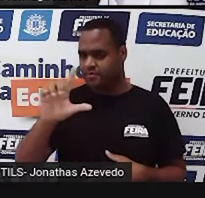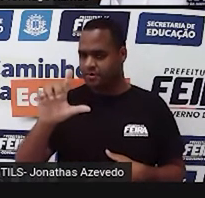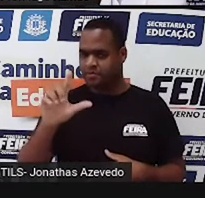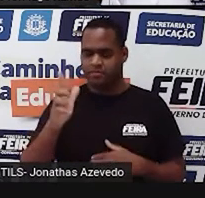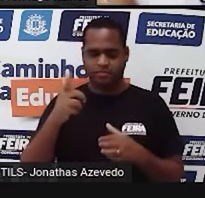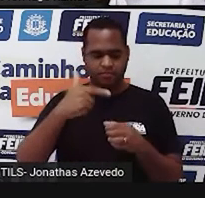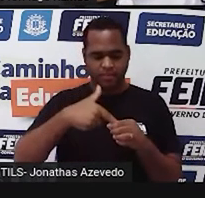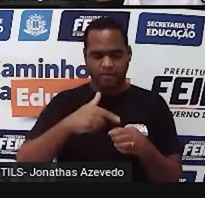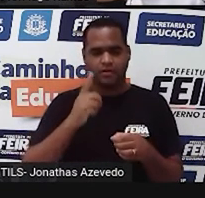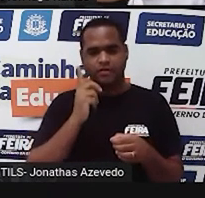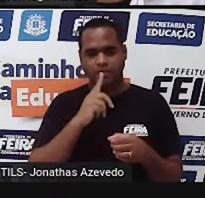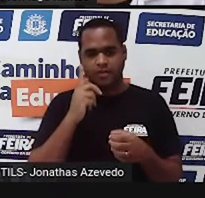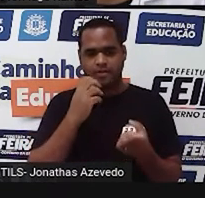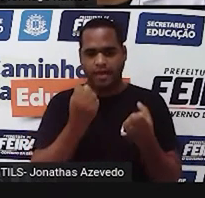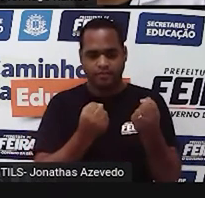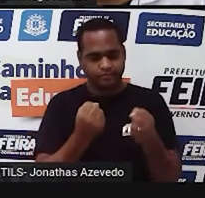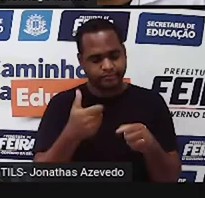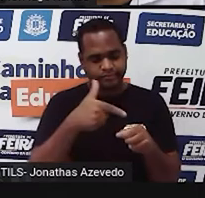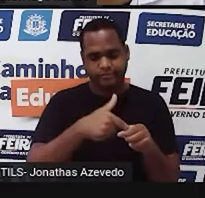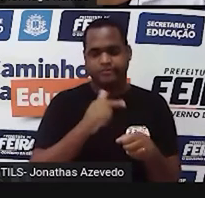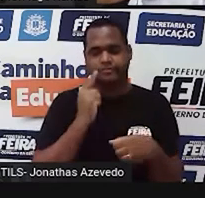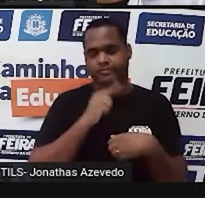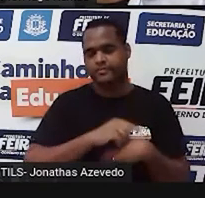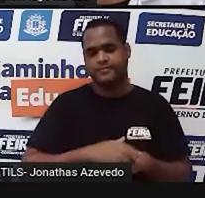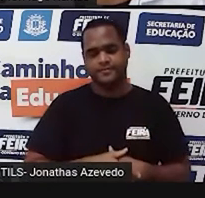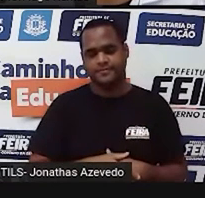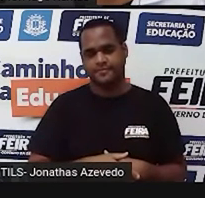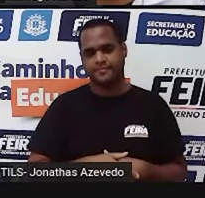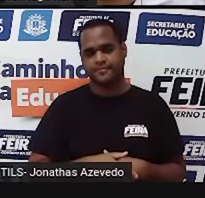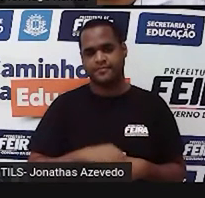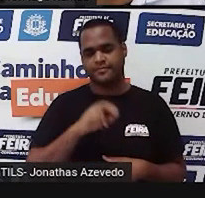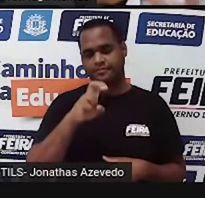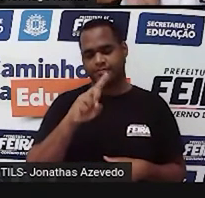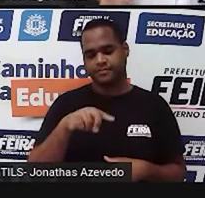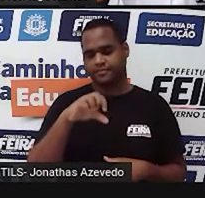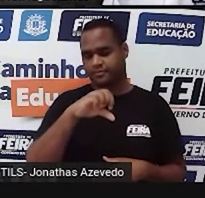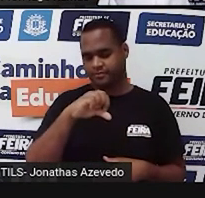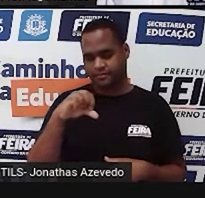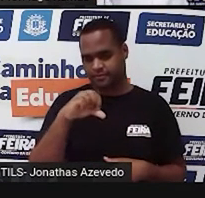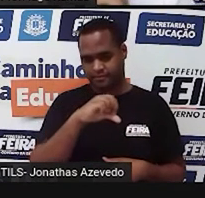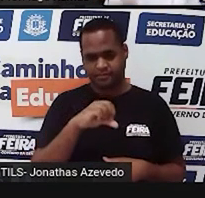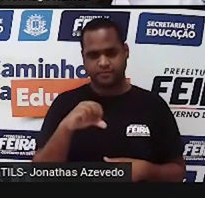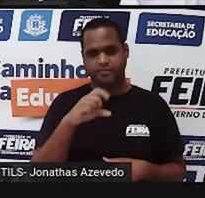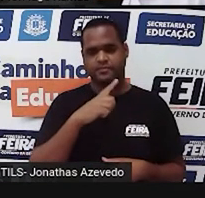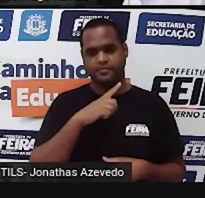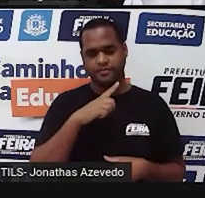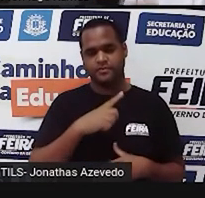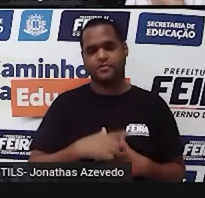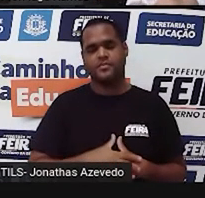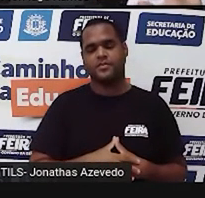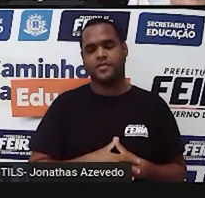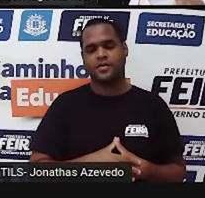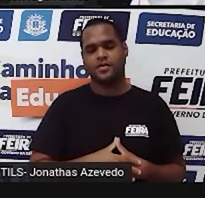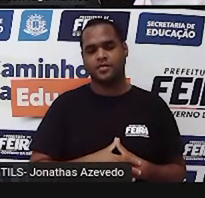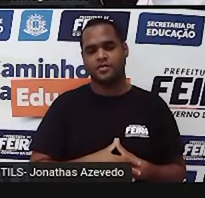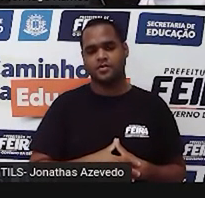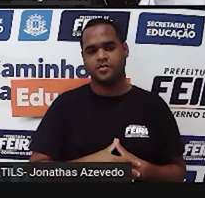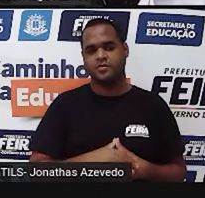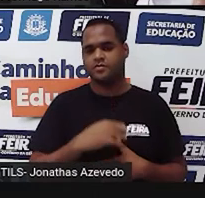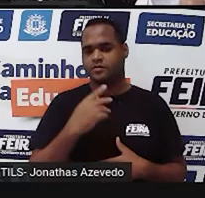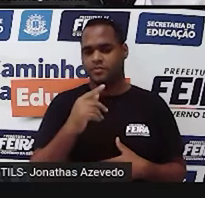combustível colocado no seu carro? R$ 5,99 cada litro. Você